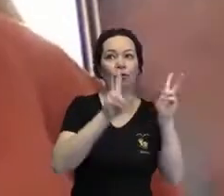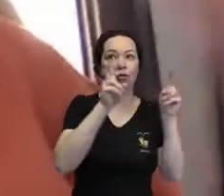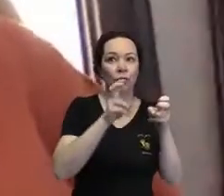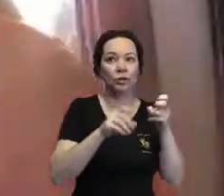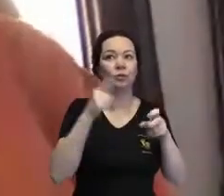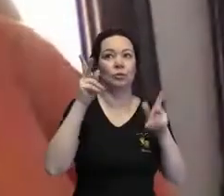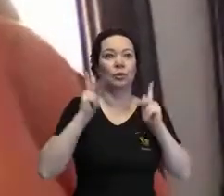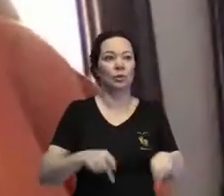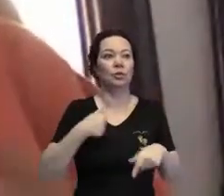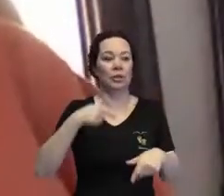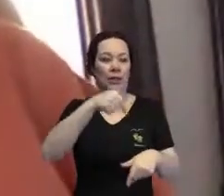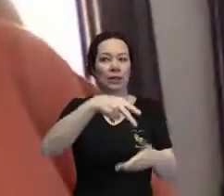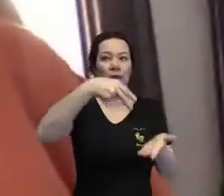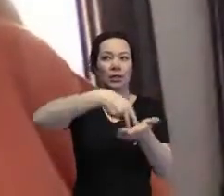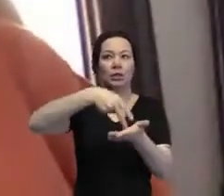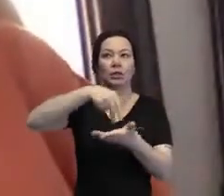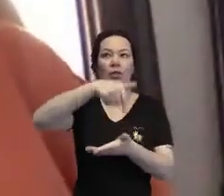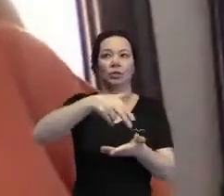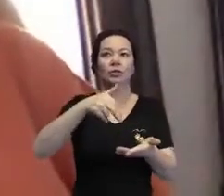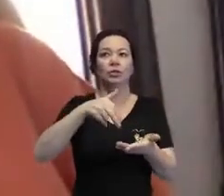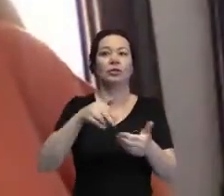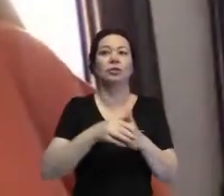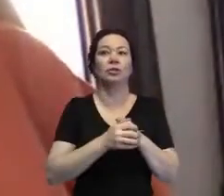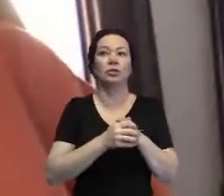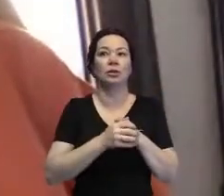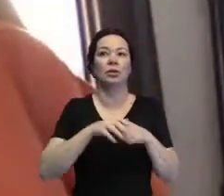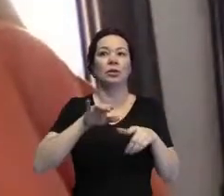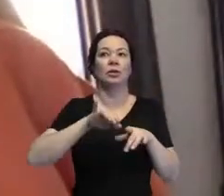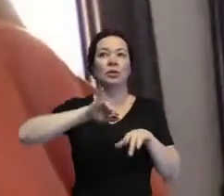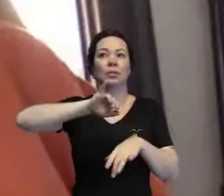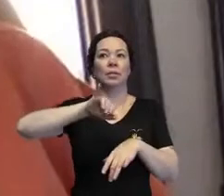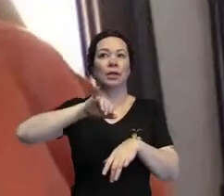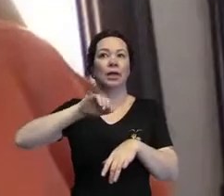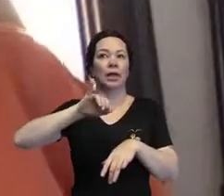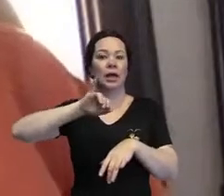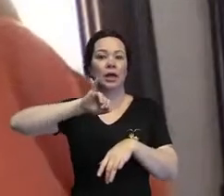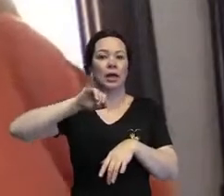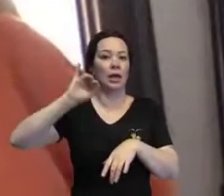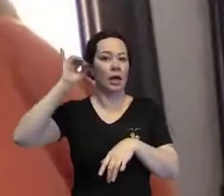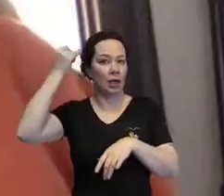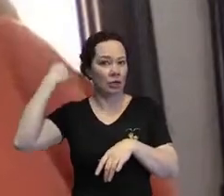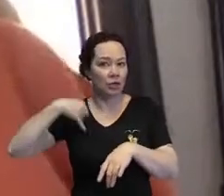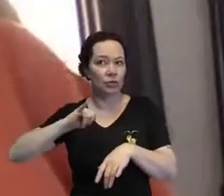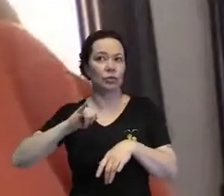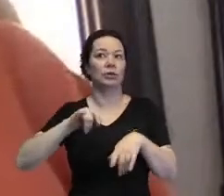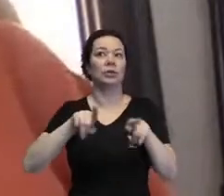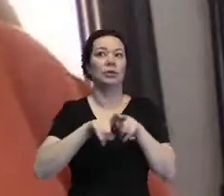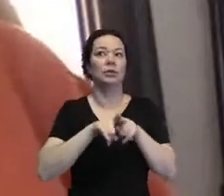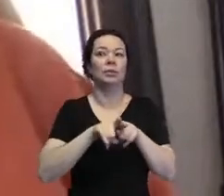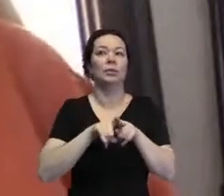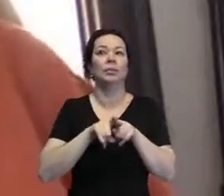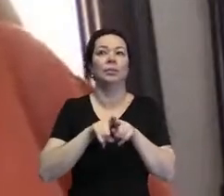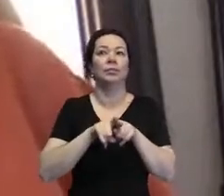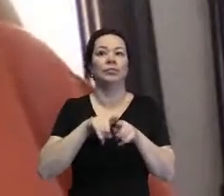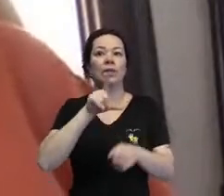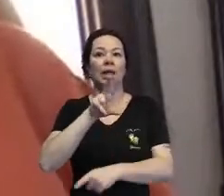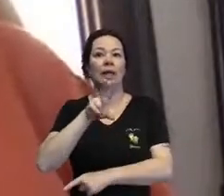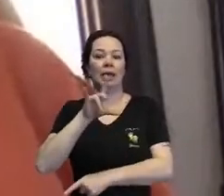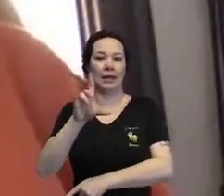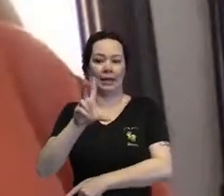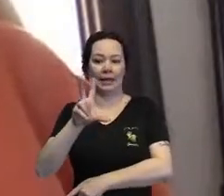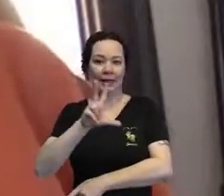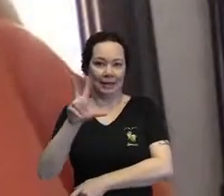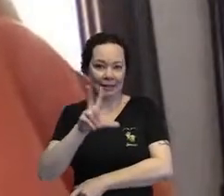Uma delas tá aí no palco, que é a, na audiência, que é a Juliana Righini, Daniela Carmeli, Ana Paula Pacheco e Lívia Vitorino.